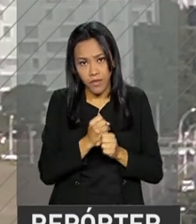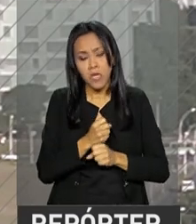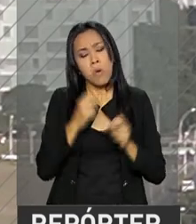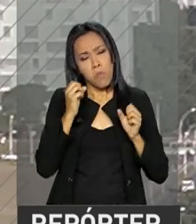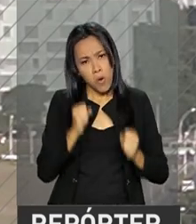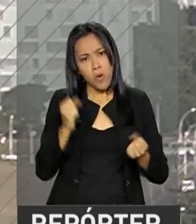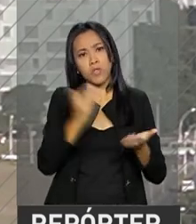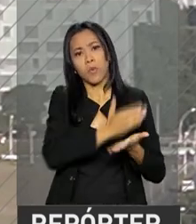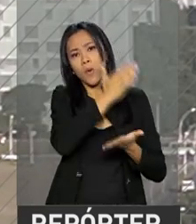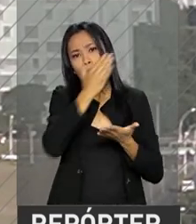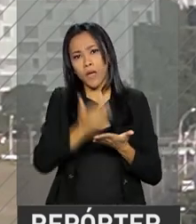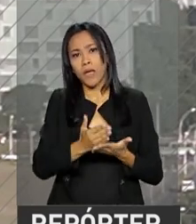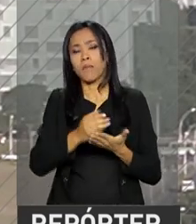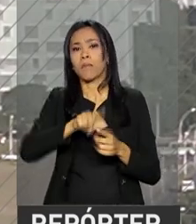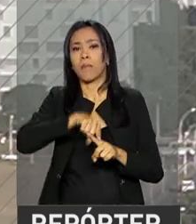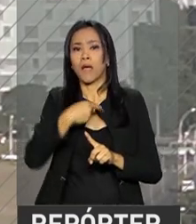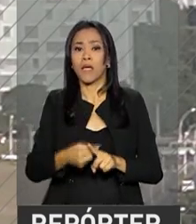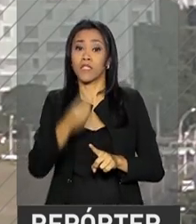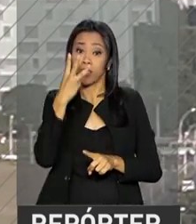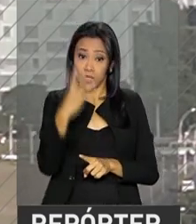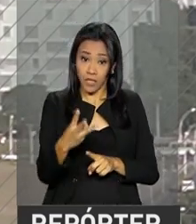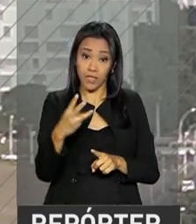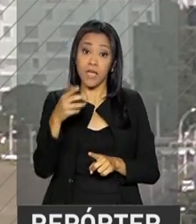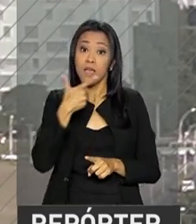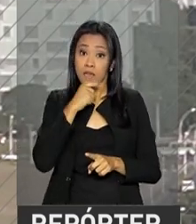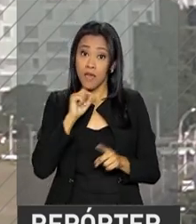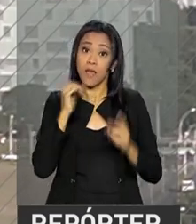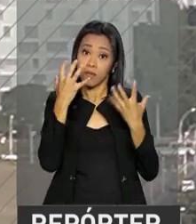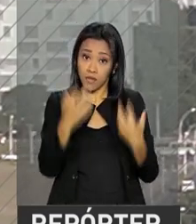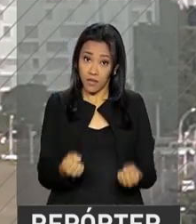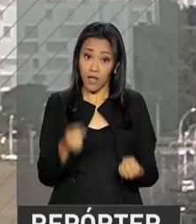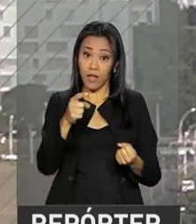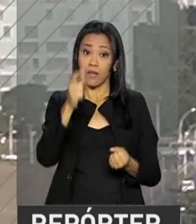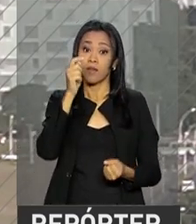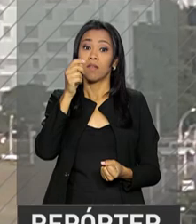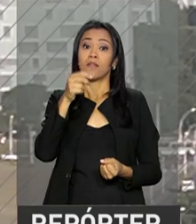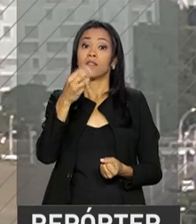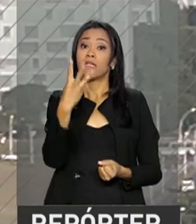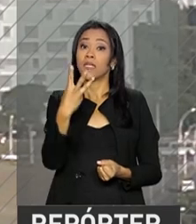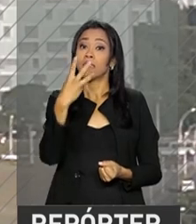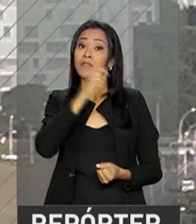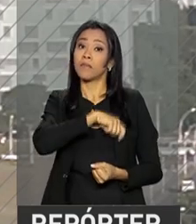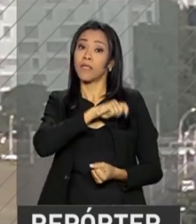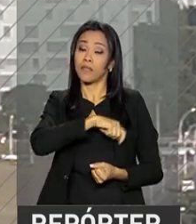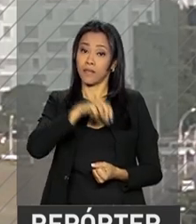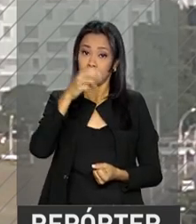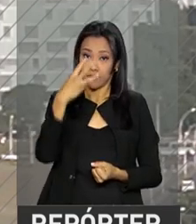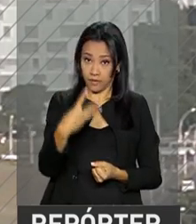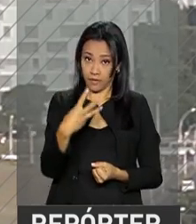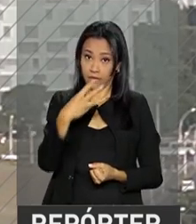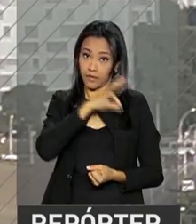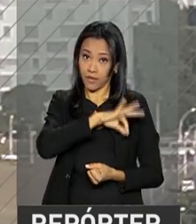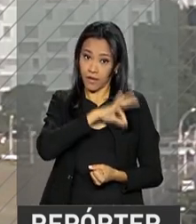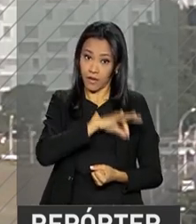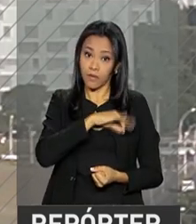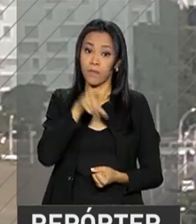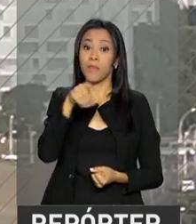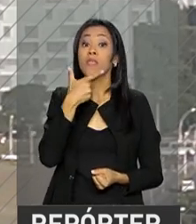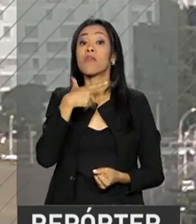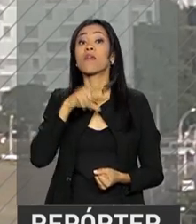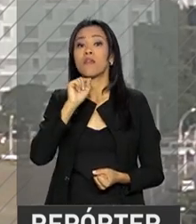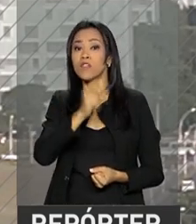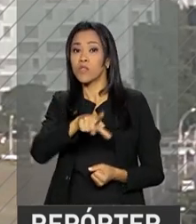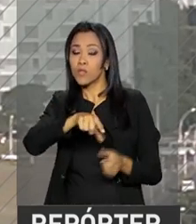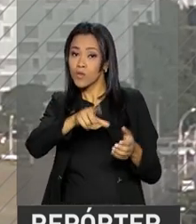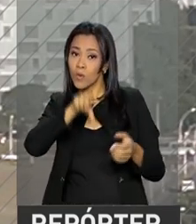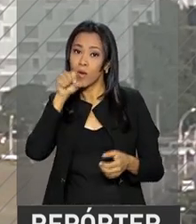prorrogação por mais 3 anos. Quem entrar nesse plano receberá 3 meses de salário. A opção por este plano poderá ser feita até